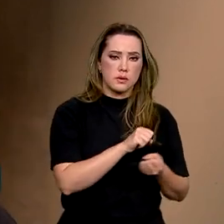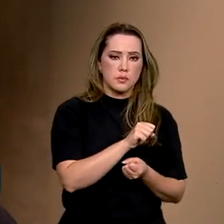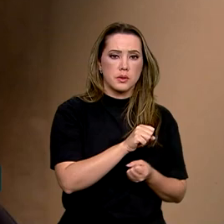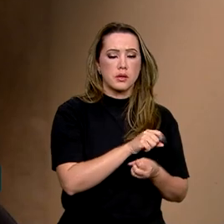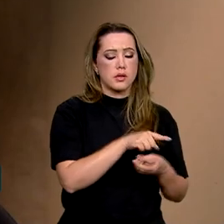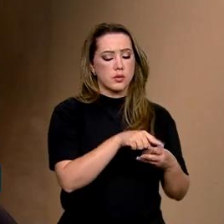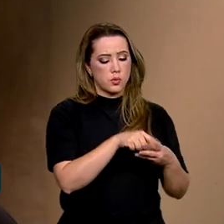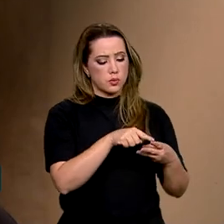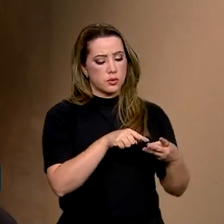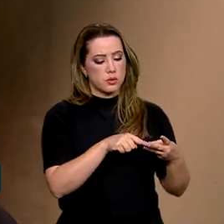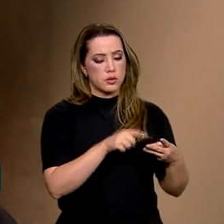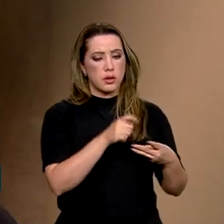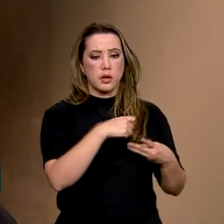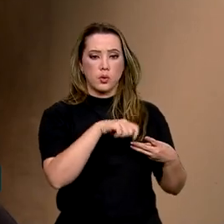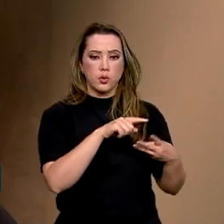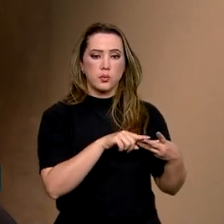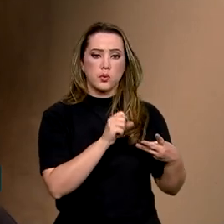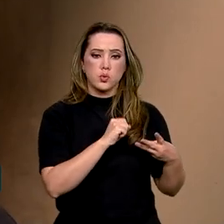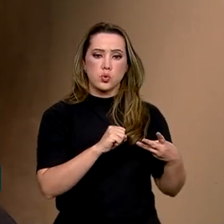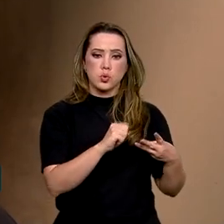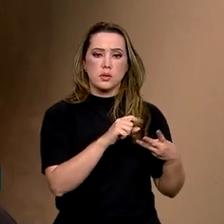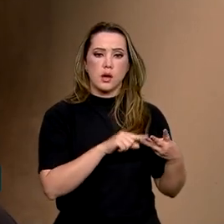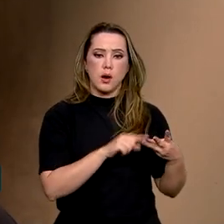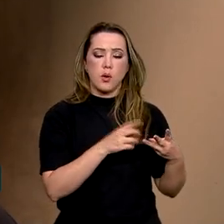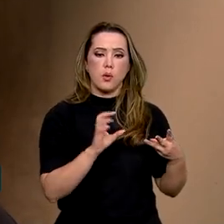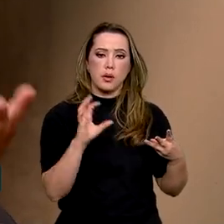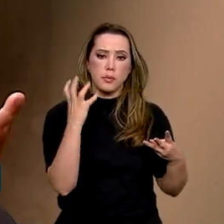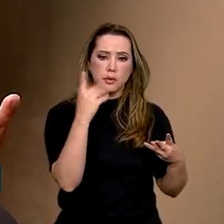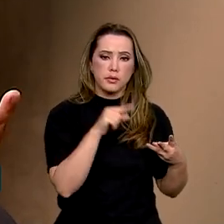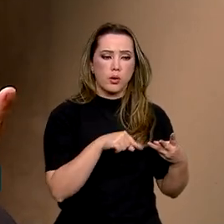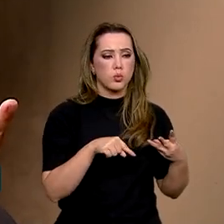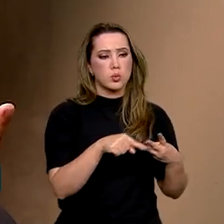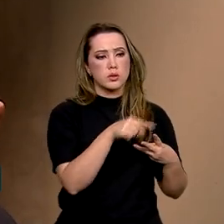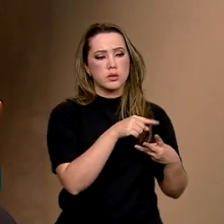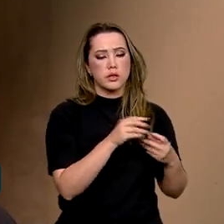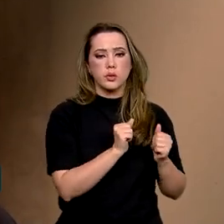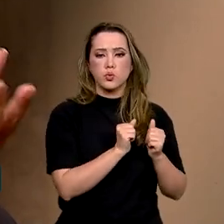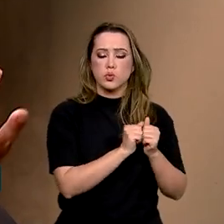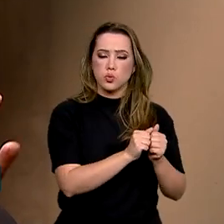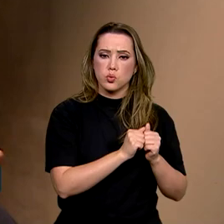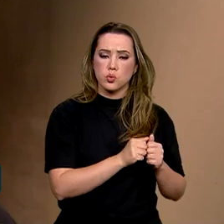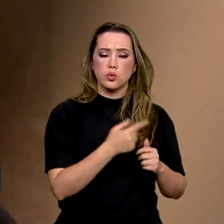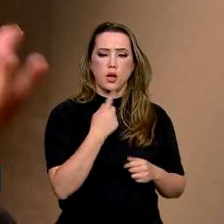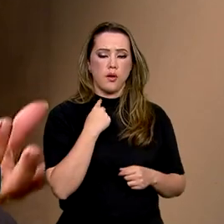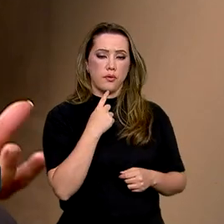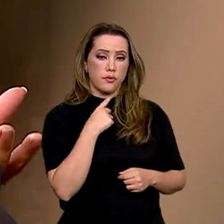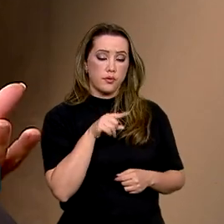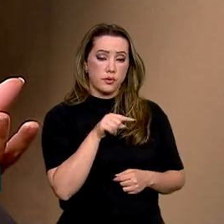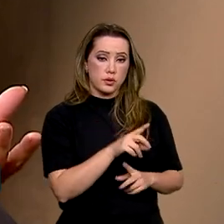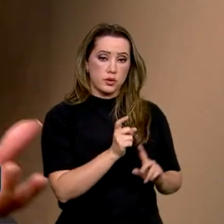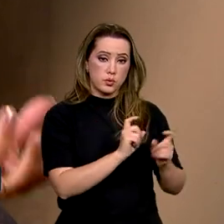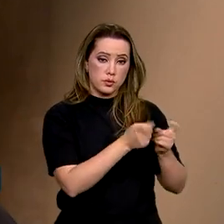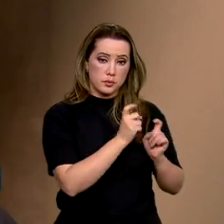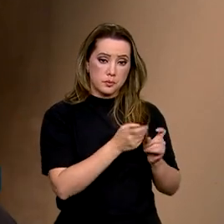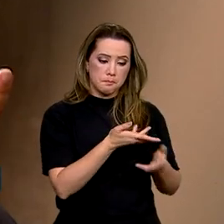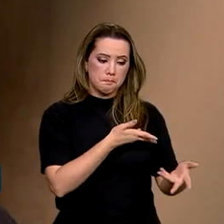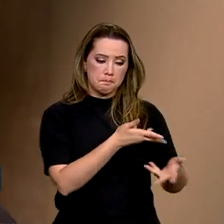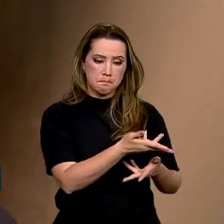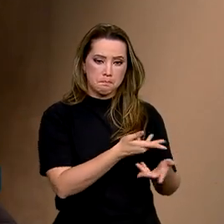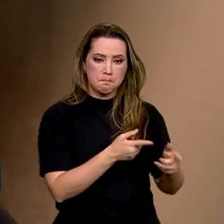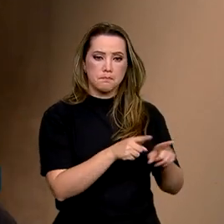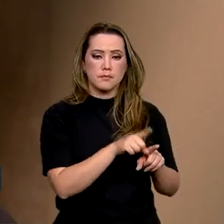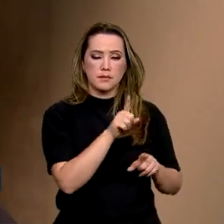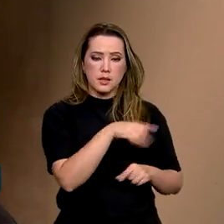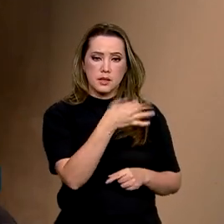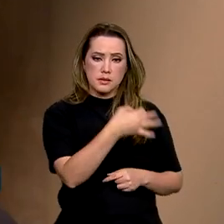tripé econômico, social e ambiental. E esse tripé, a intenção com a gestão compartilhada, é exatamente